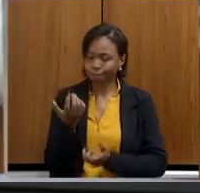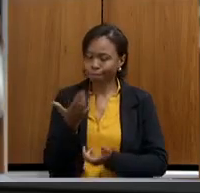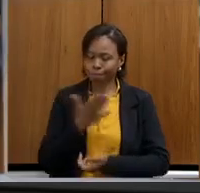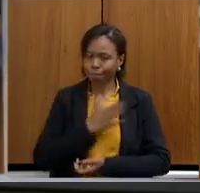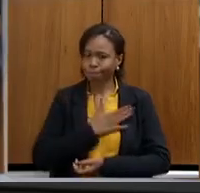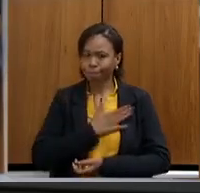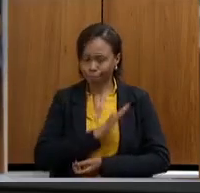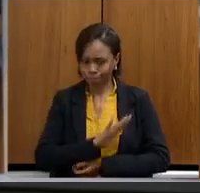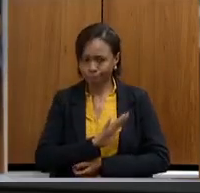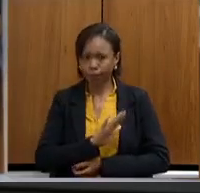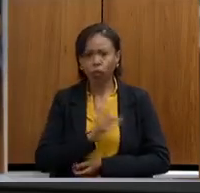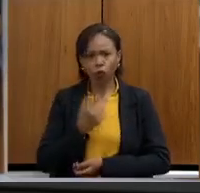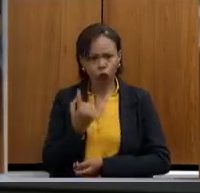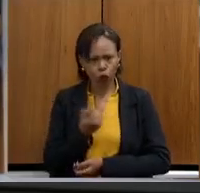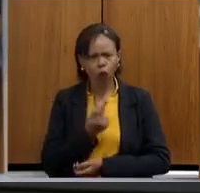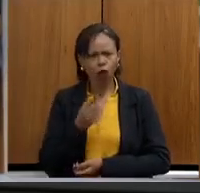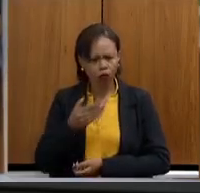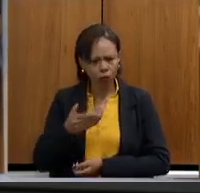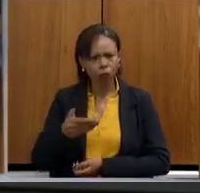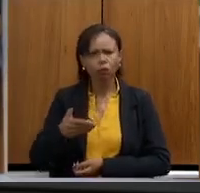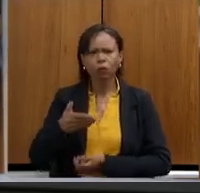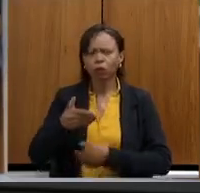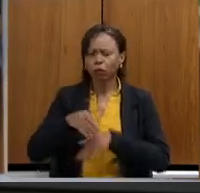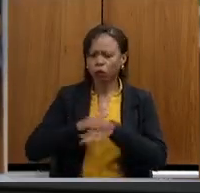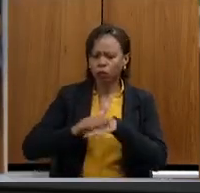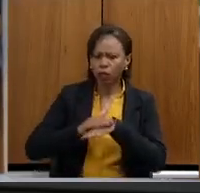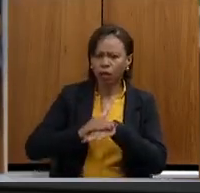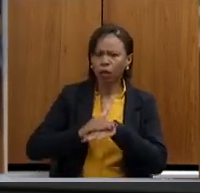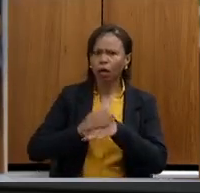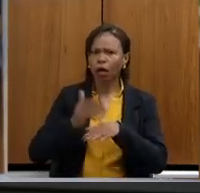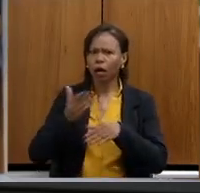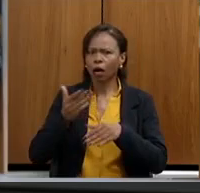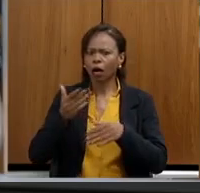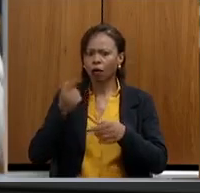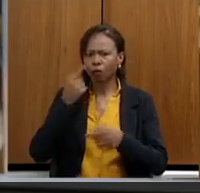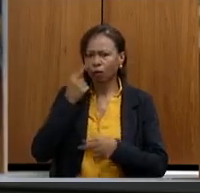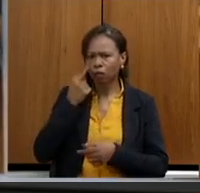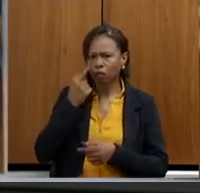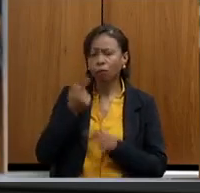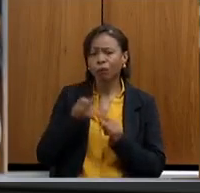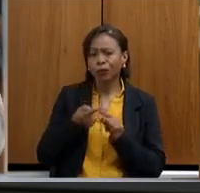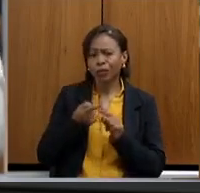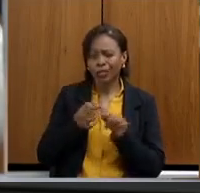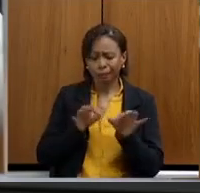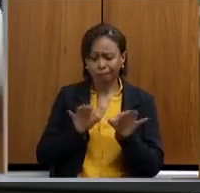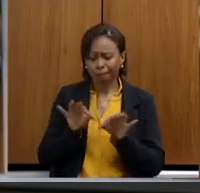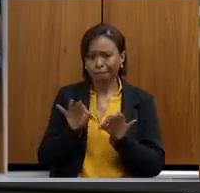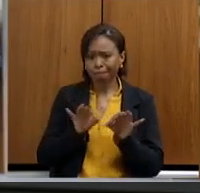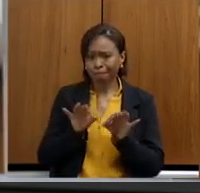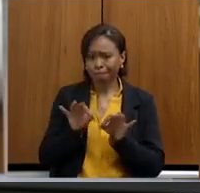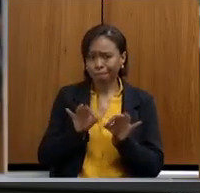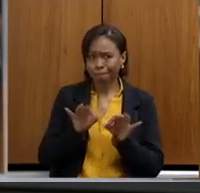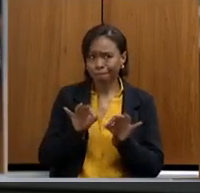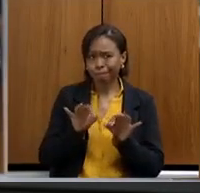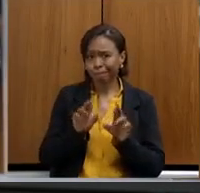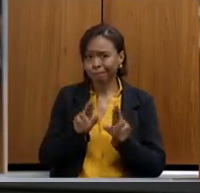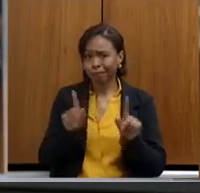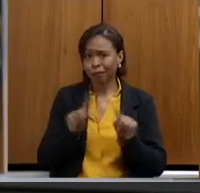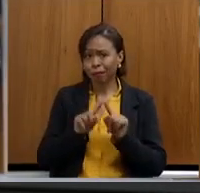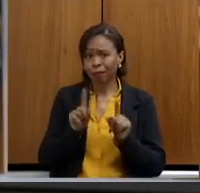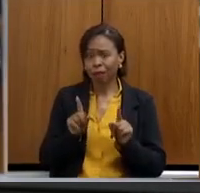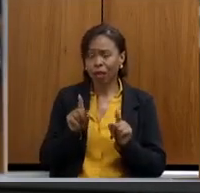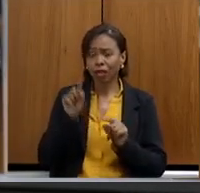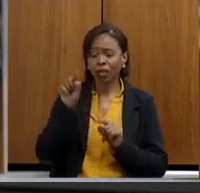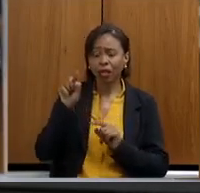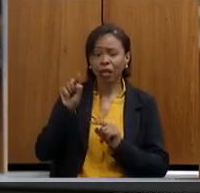conversas, vamos sentar para analisá-la, já que o planejamento é uma coisa e, muitas vezes, o que está na ponta, lá no Cidadão,